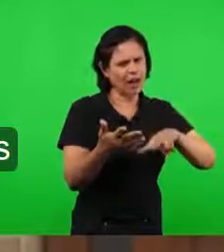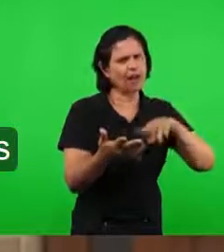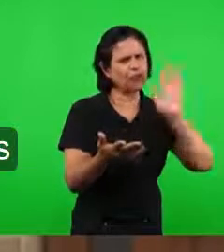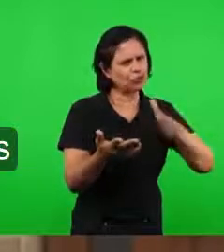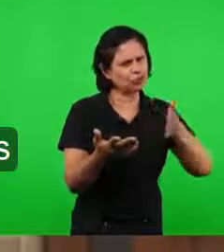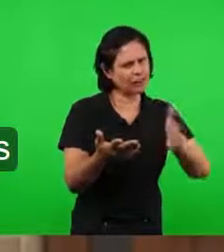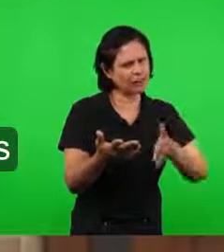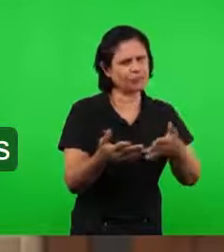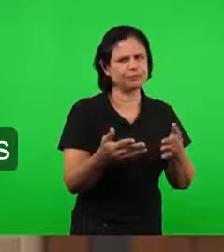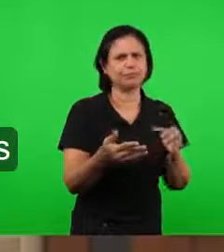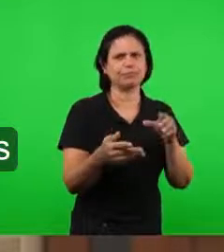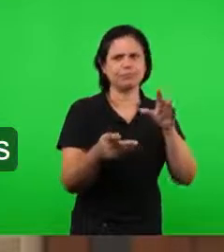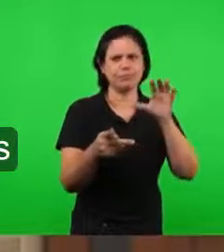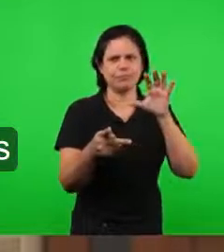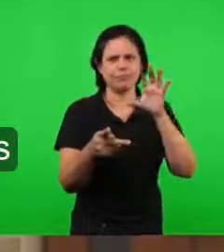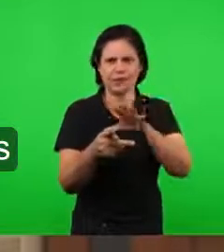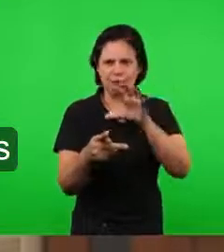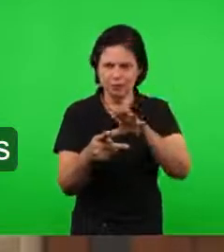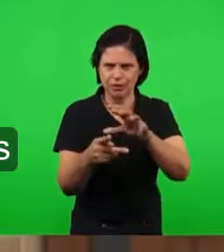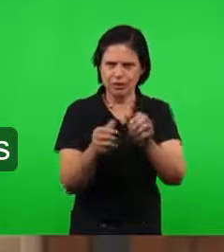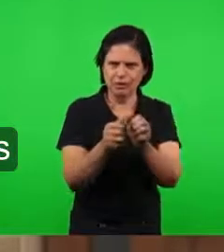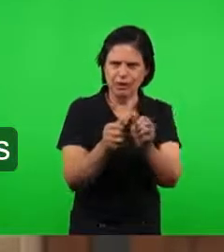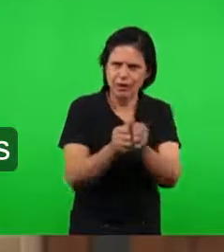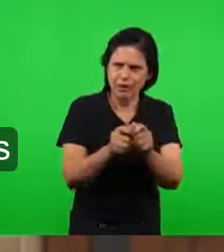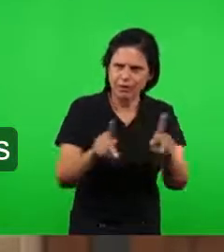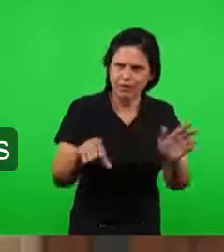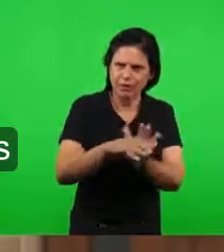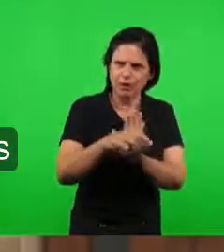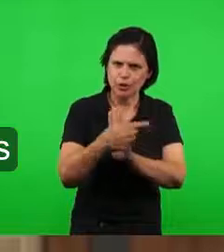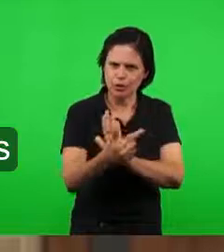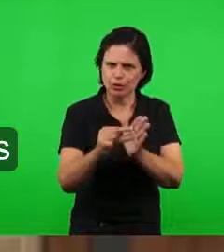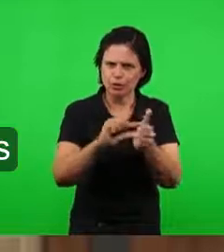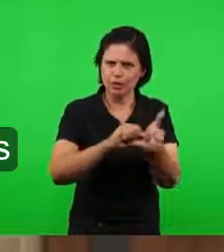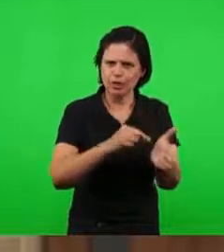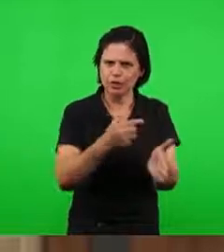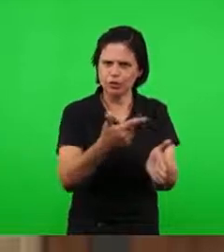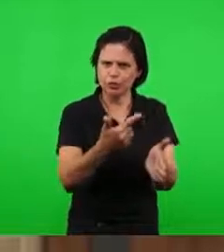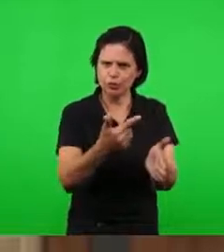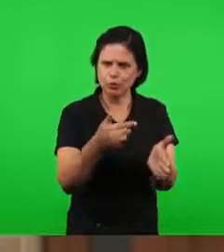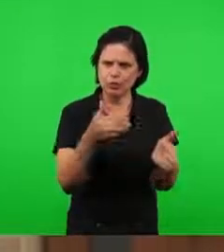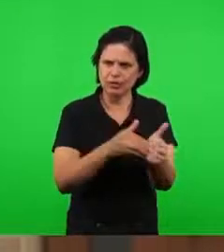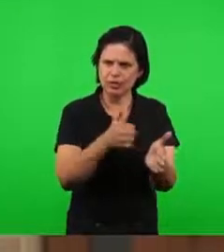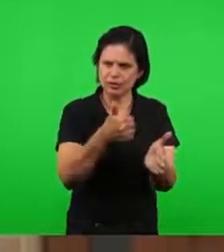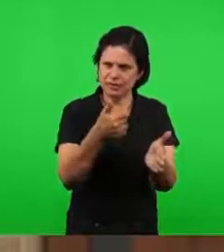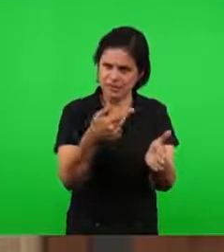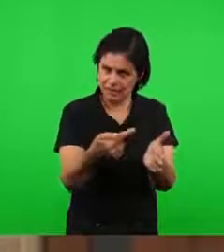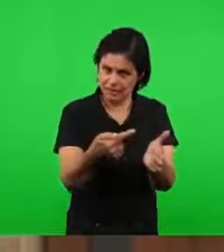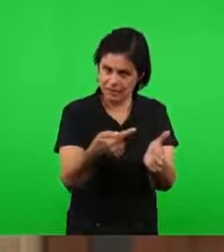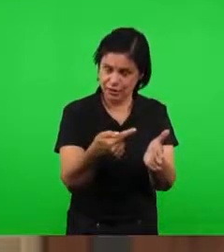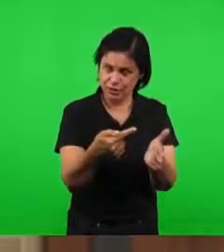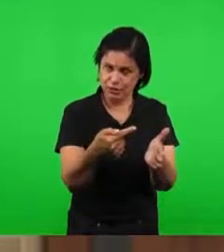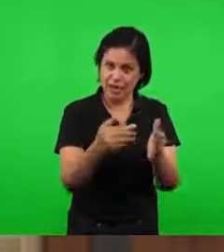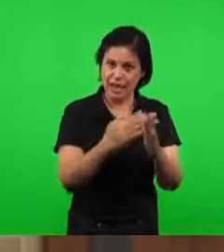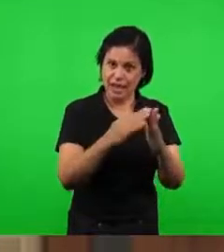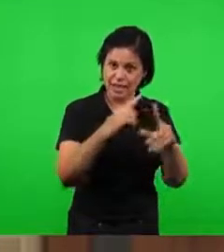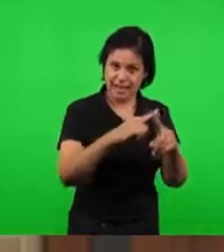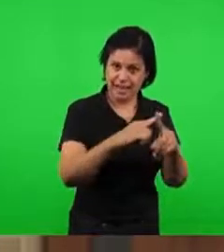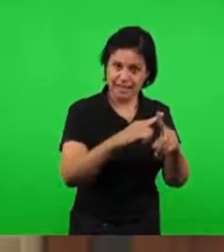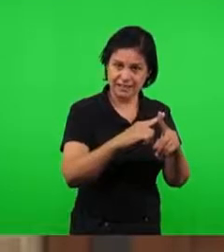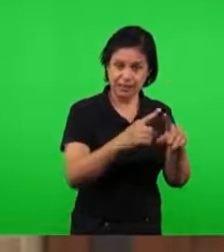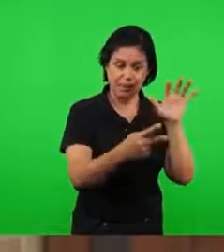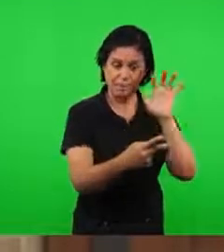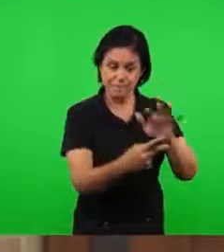à Igreja de Pérgamo, em Apocalipse capítulo 2, versos 12 a 17, que fala sobre a terceira carta, busque